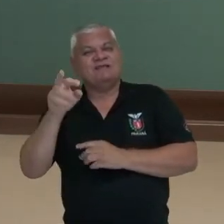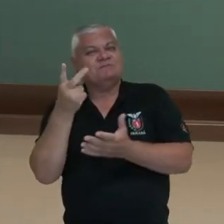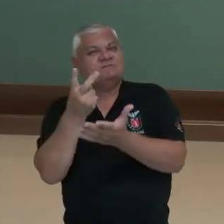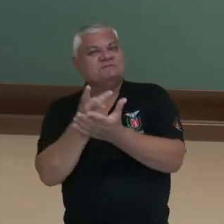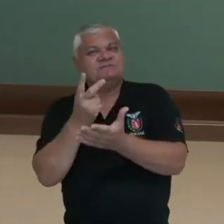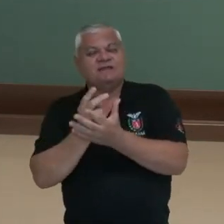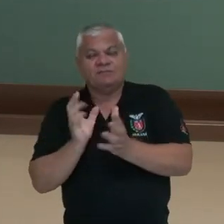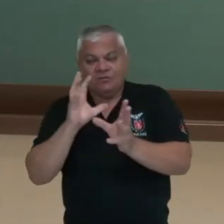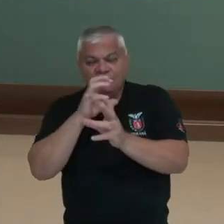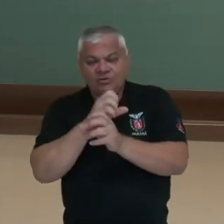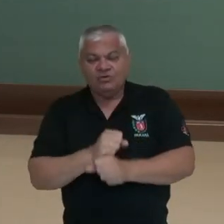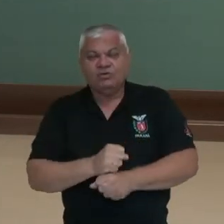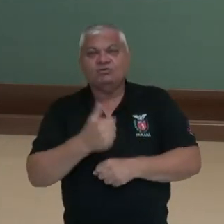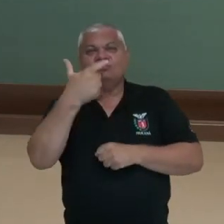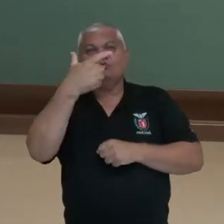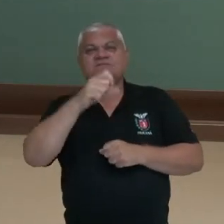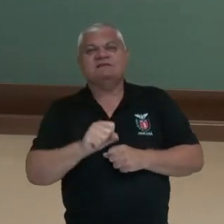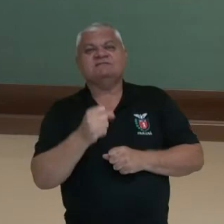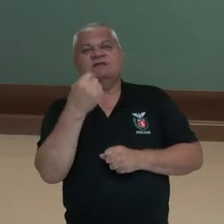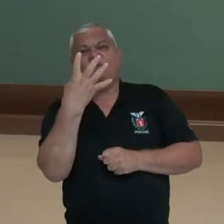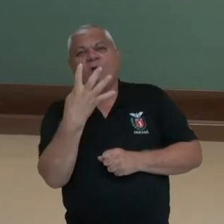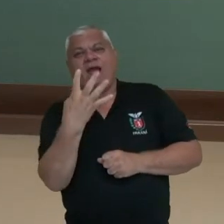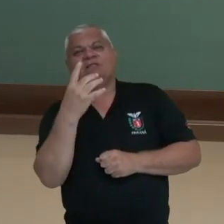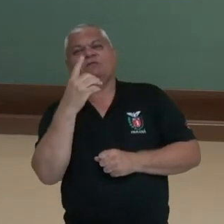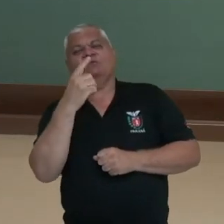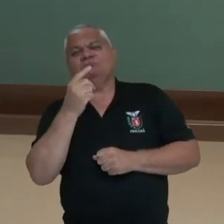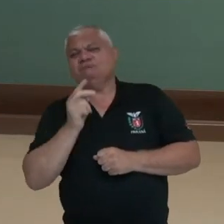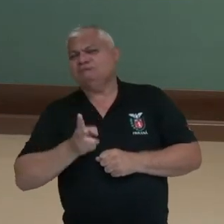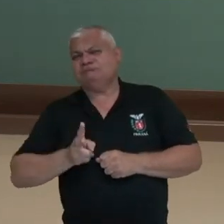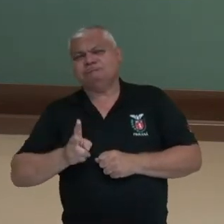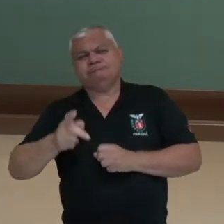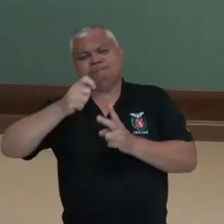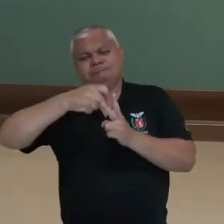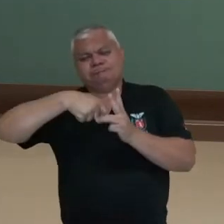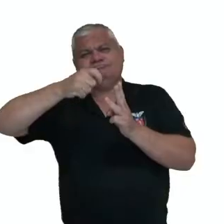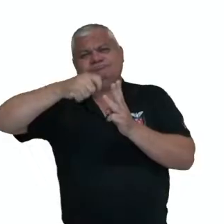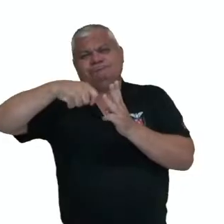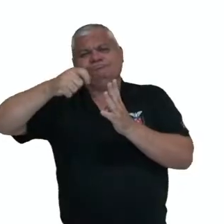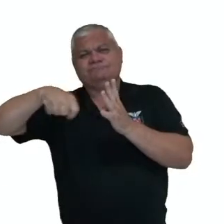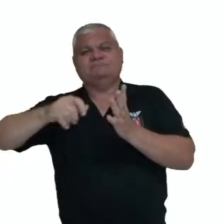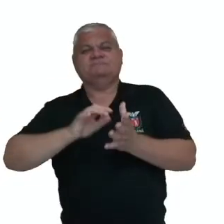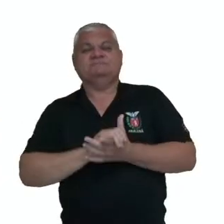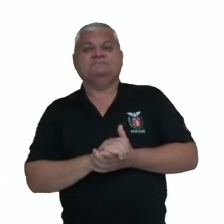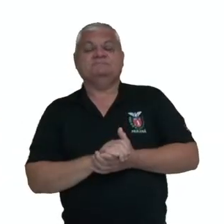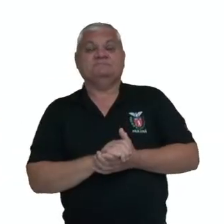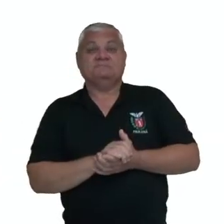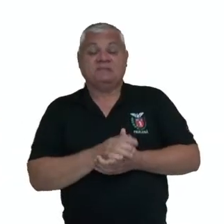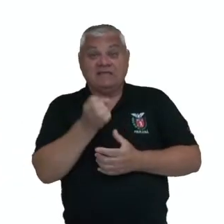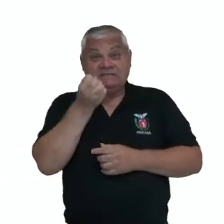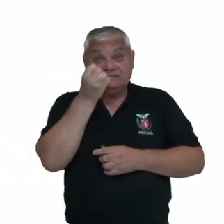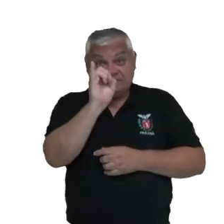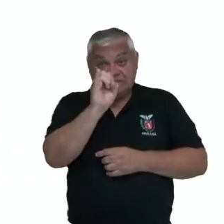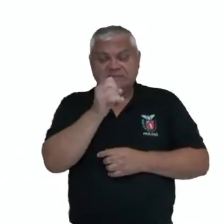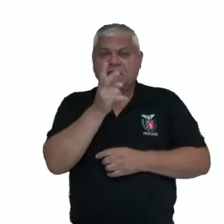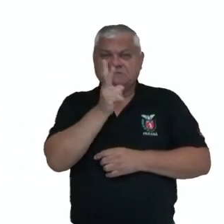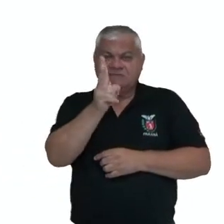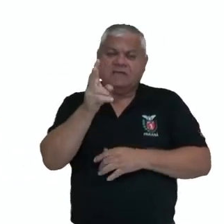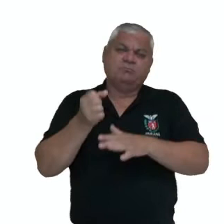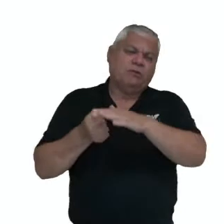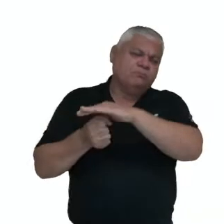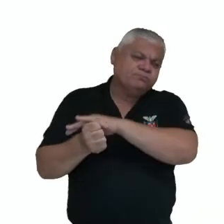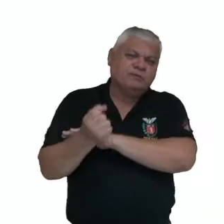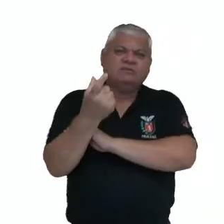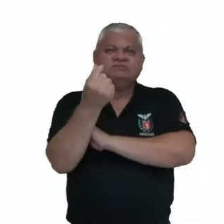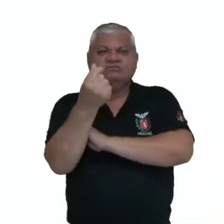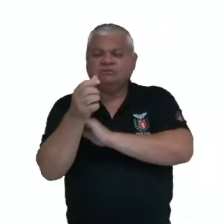reais mais 100 reais e assim sucessivamente. Se continuar fazendo isso,